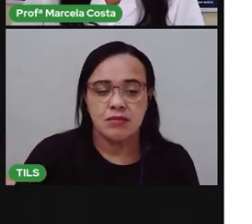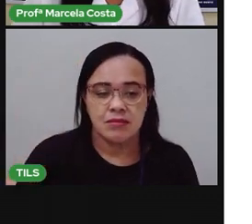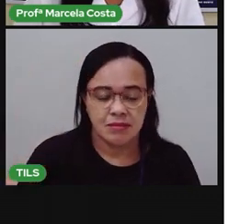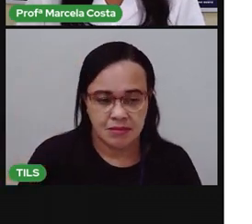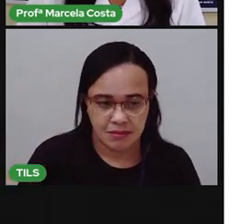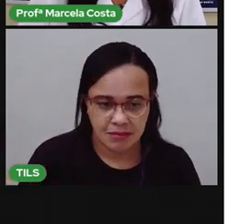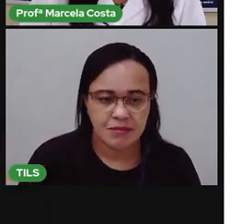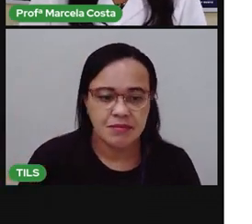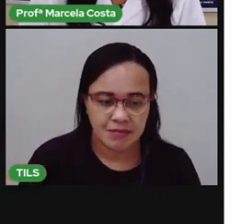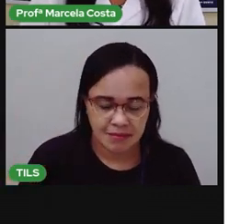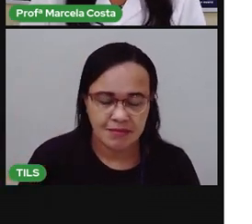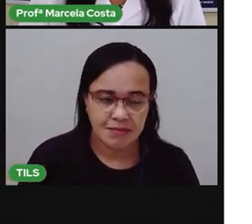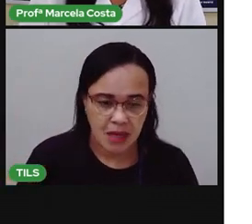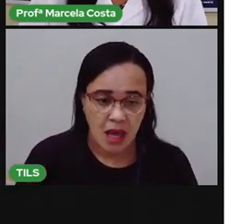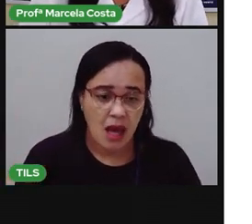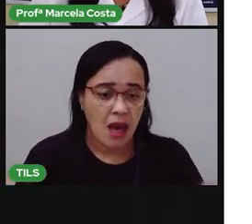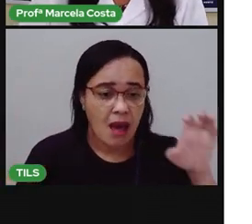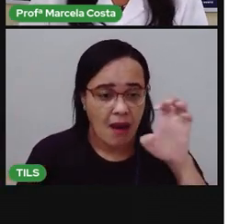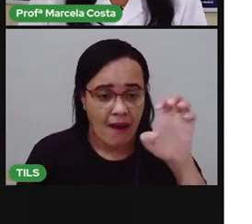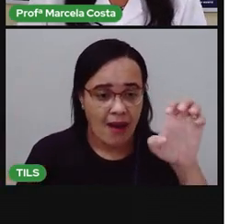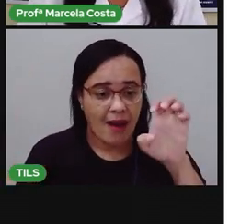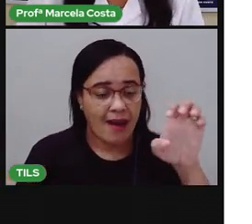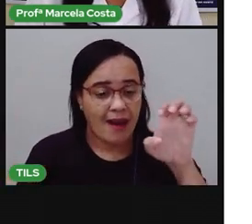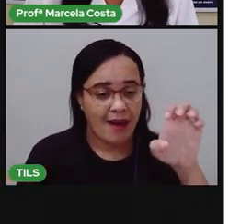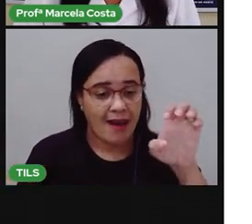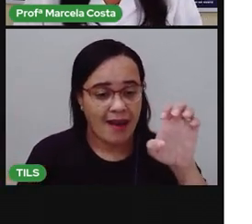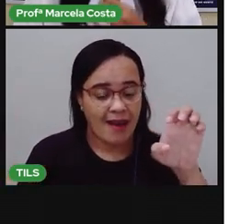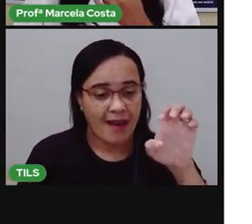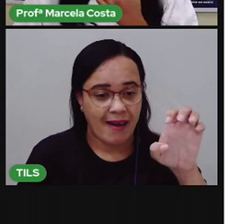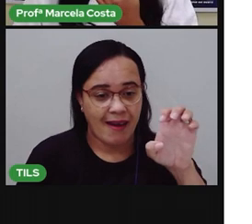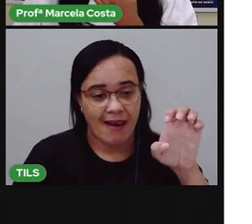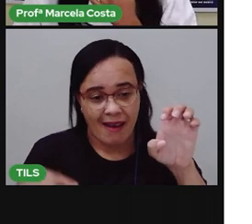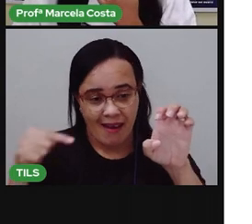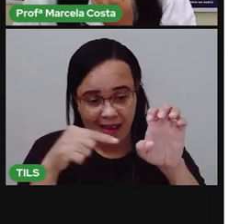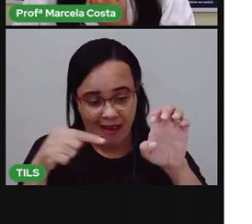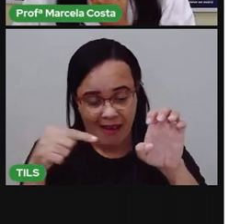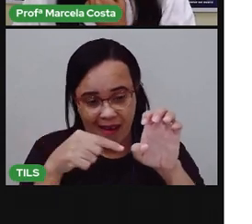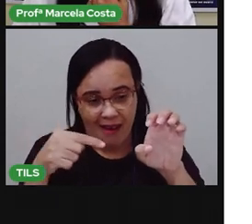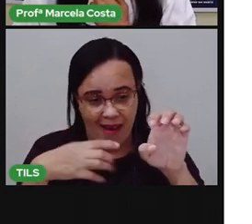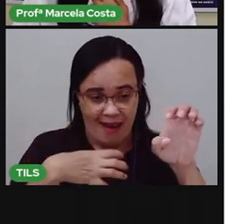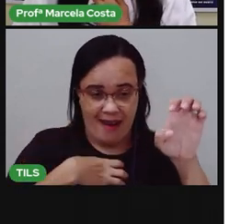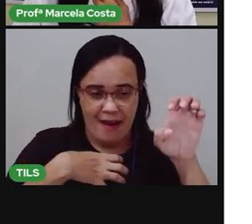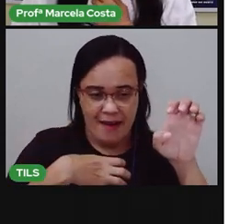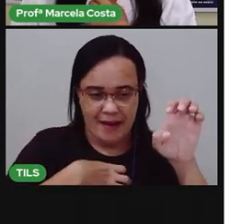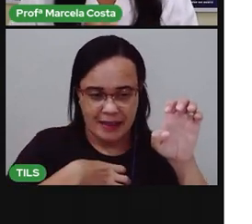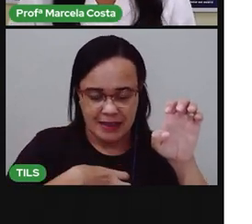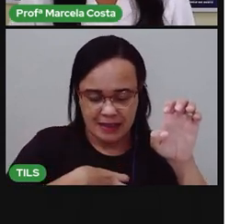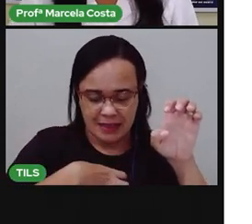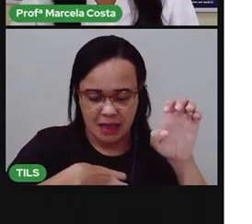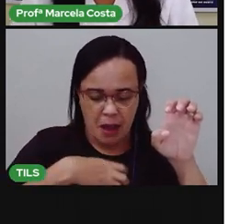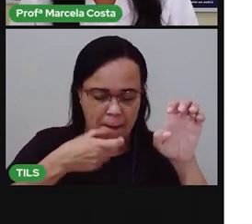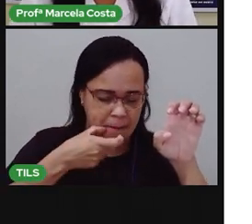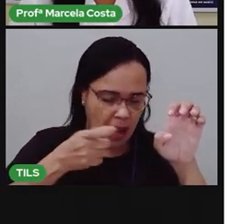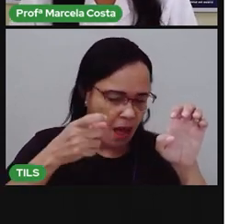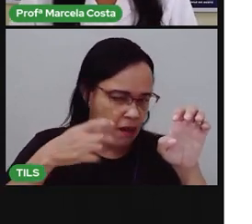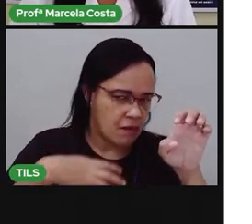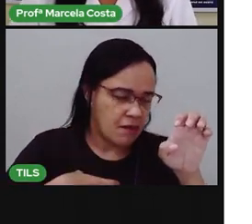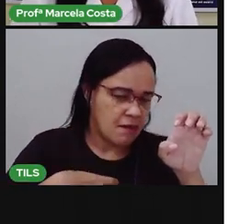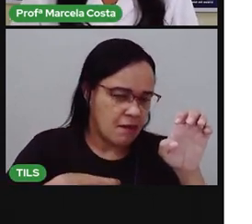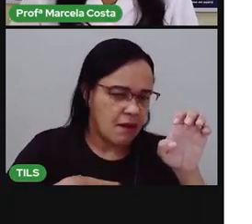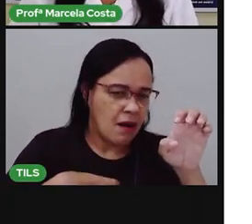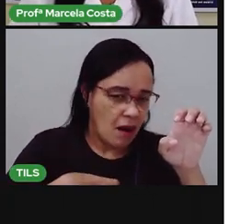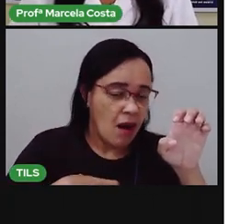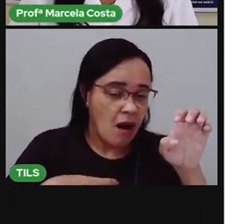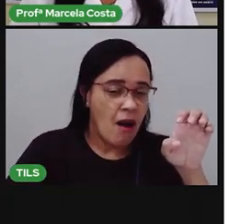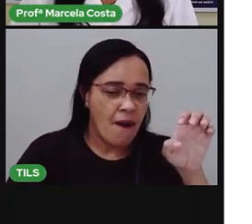O som do E, né? O Fê, feijão. Olha o E, do E, né?